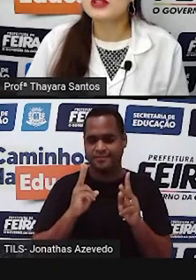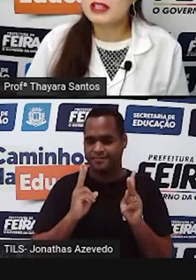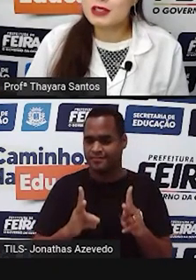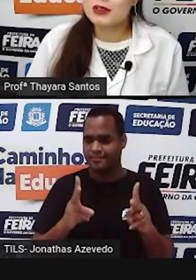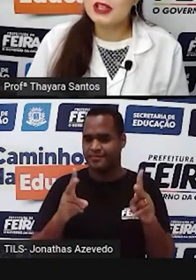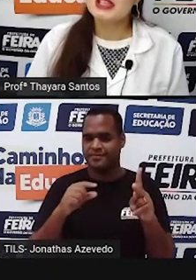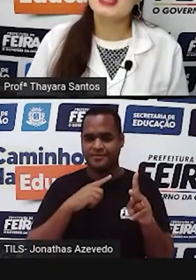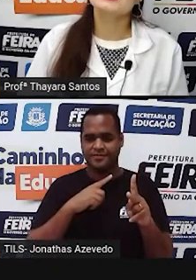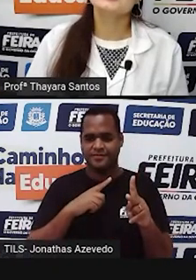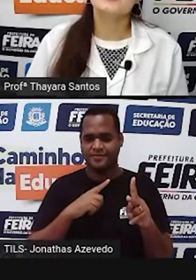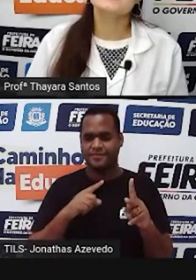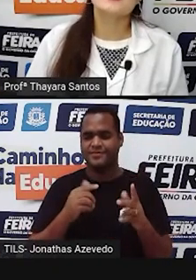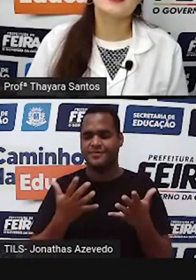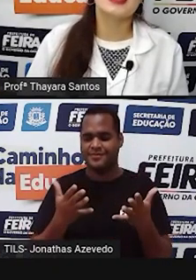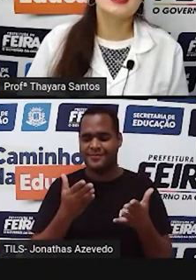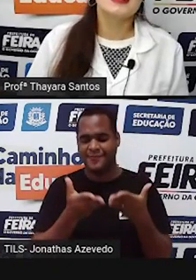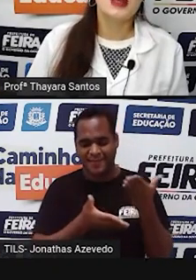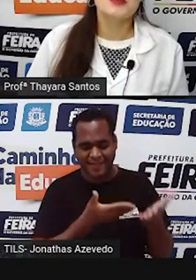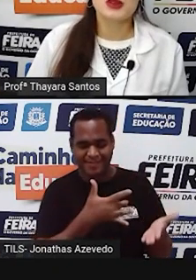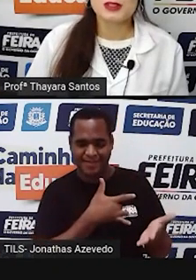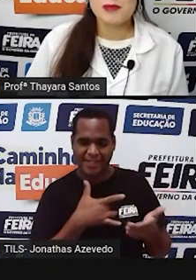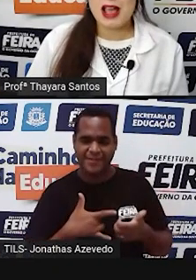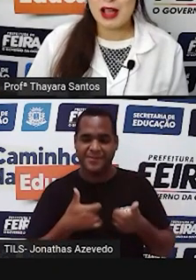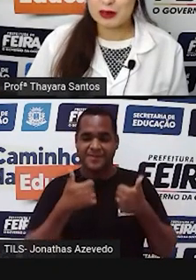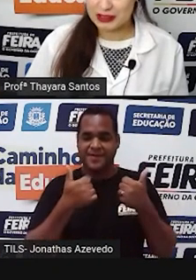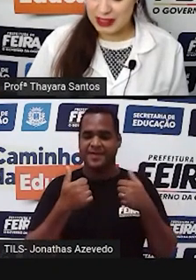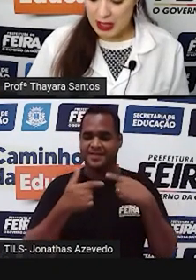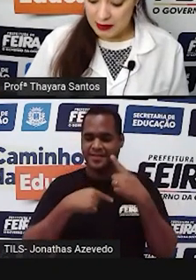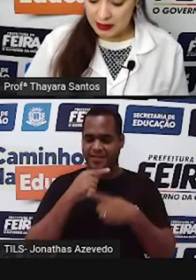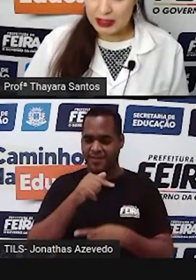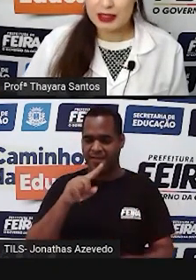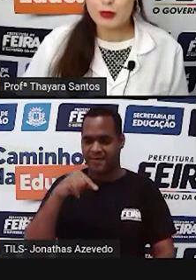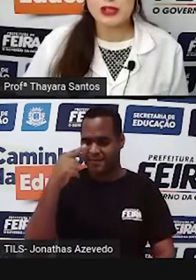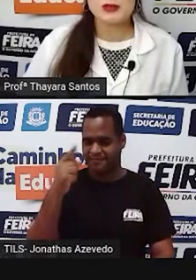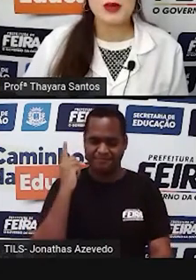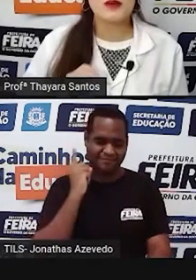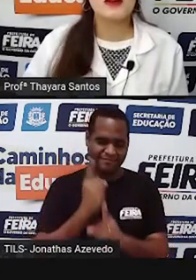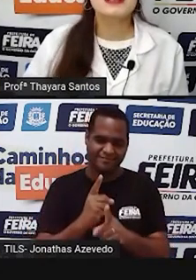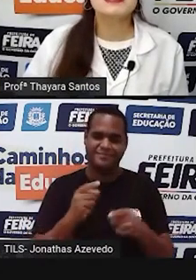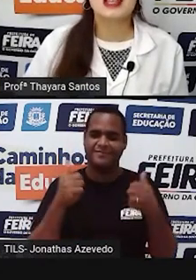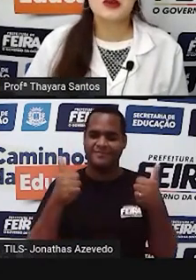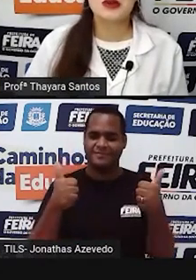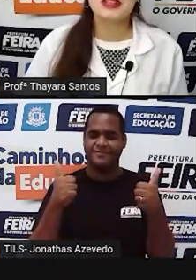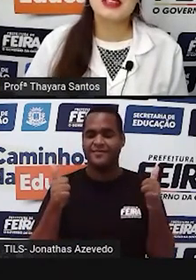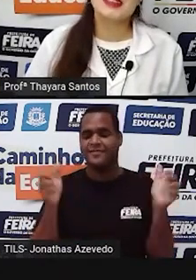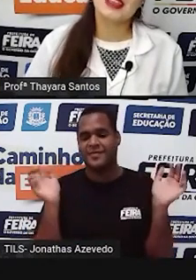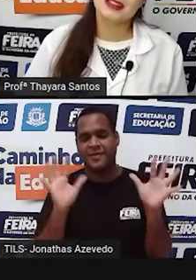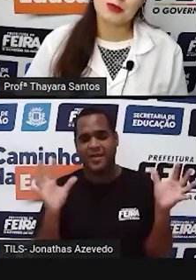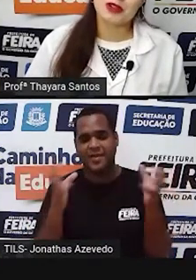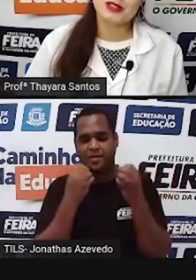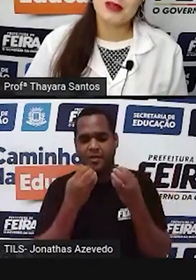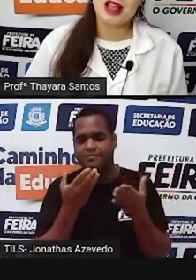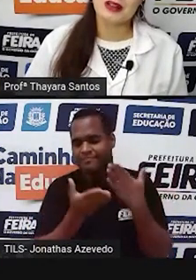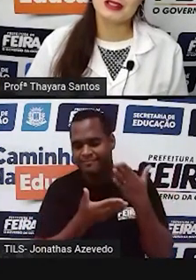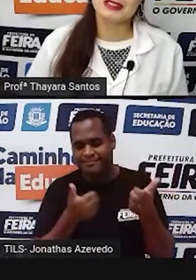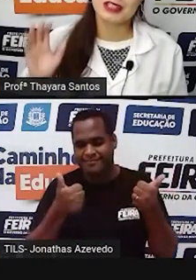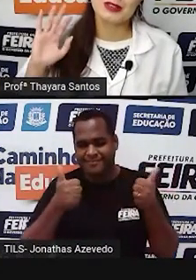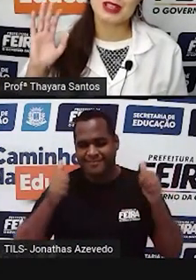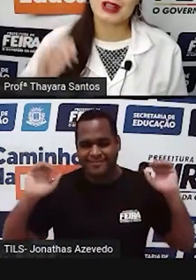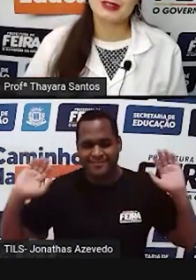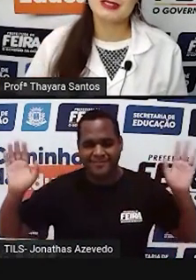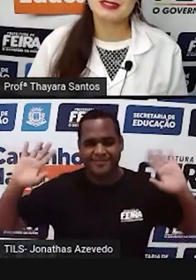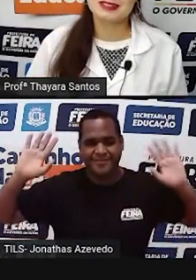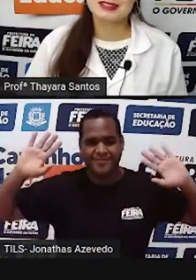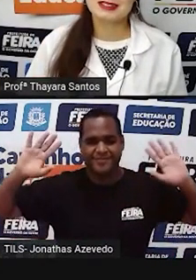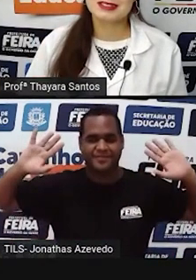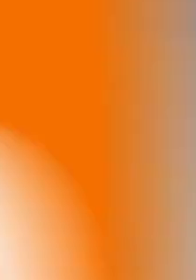se cuidando, e a gente vai se ver na próxima aula, tá? Então pessoal, se cuidem e até a próxima aula. Tchau,